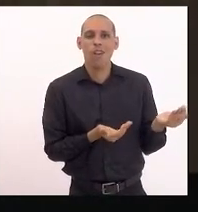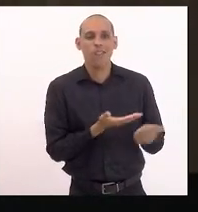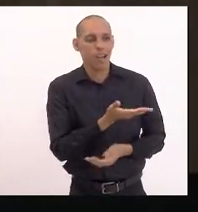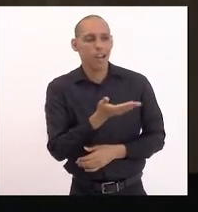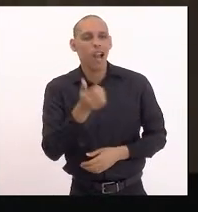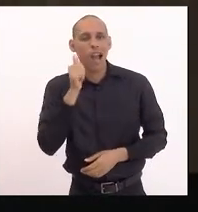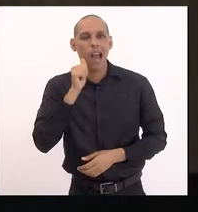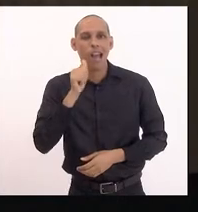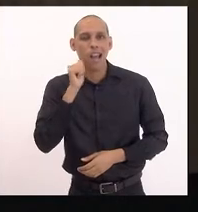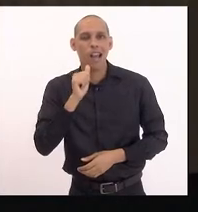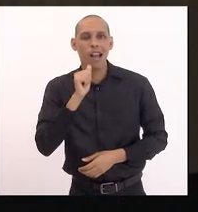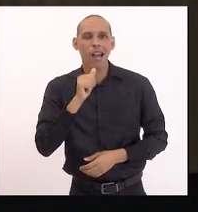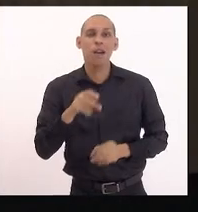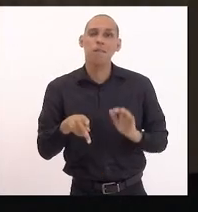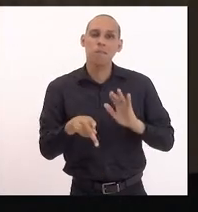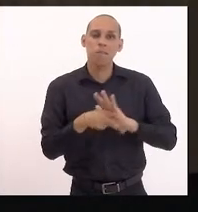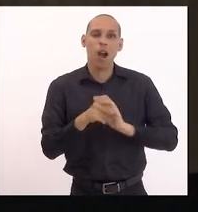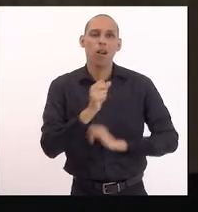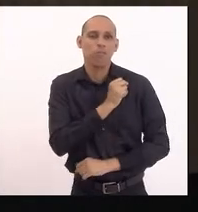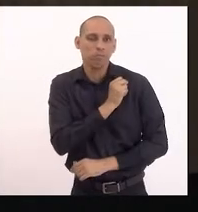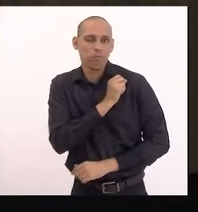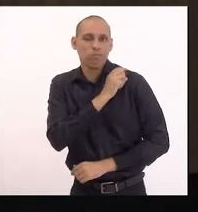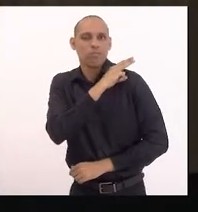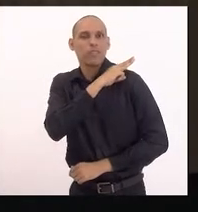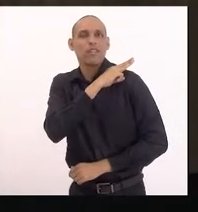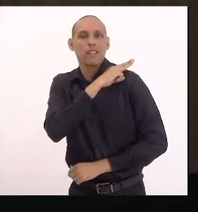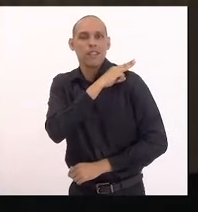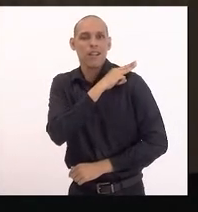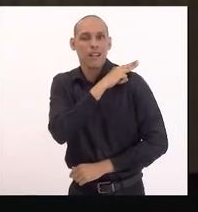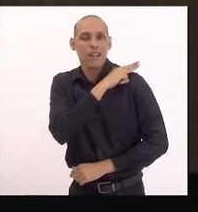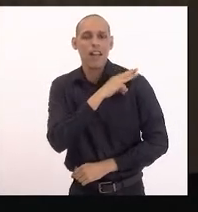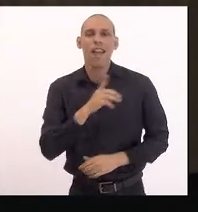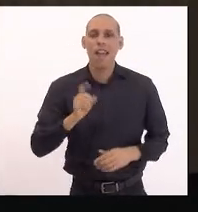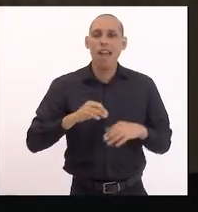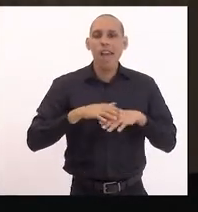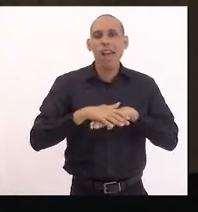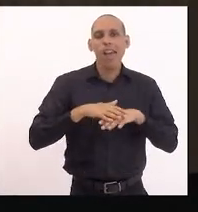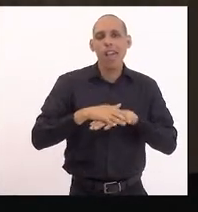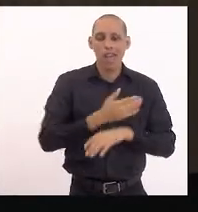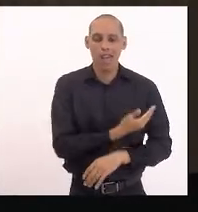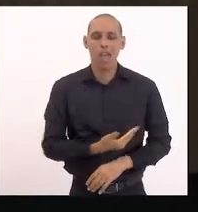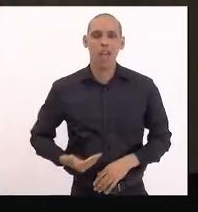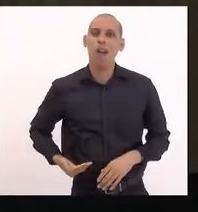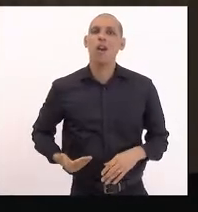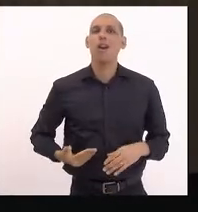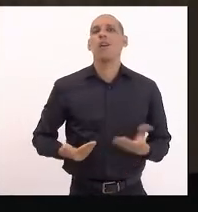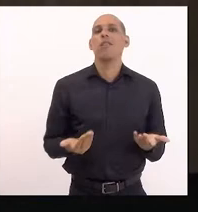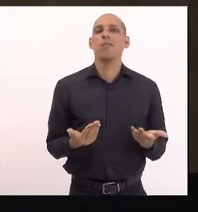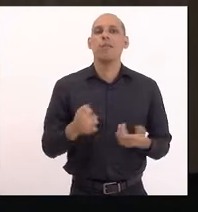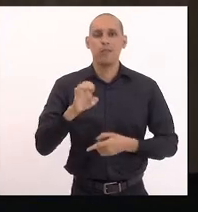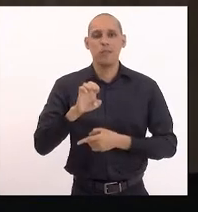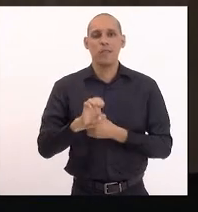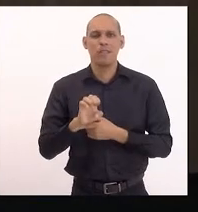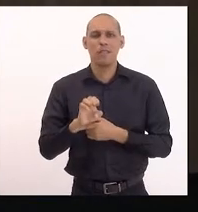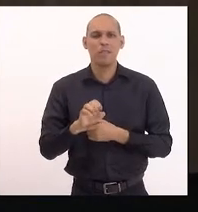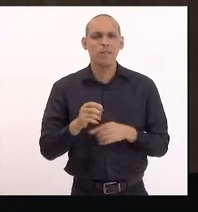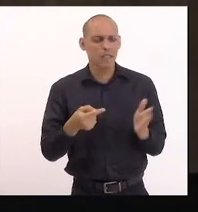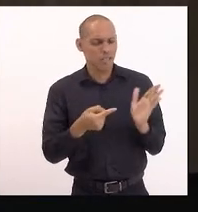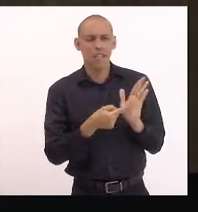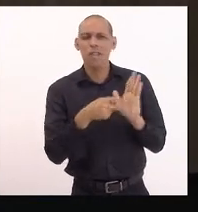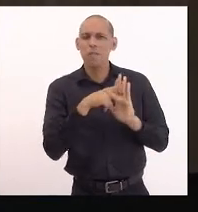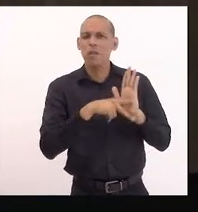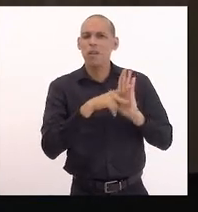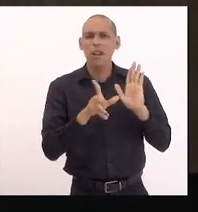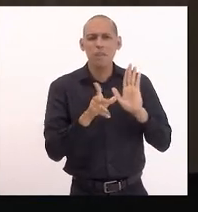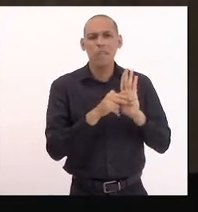alunas e alunos do ensino médio da rede pública estadual. Esse projeto recebeu diversas emendas, deputadas, e algumas